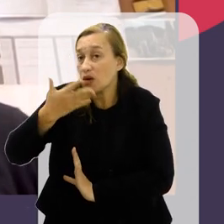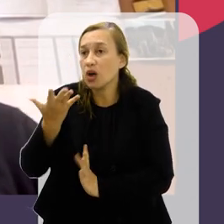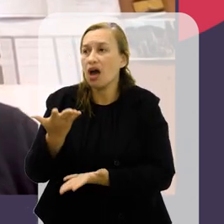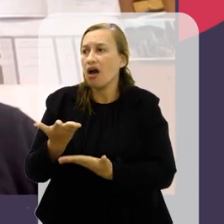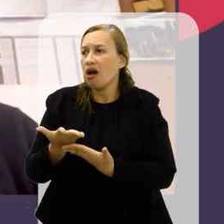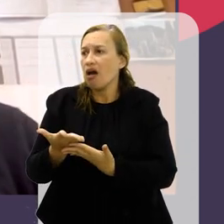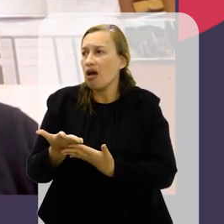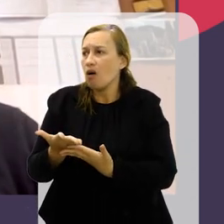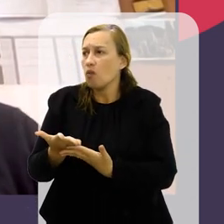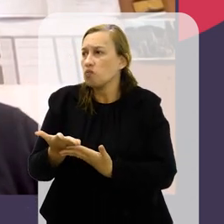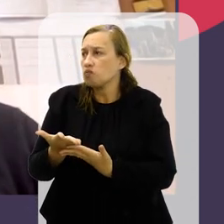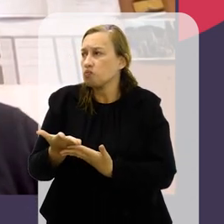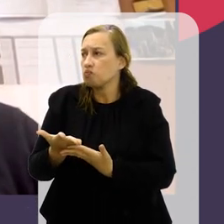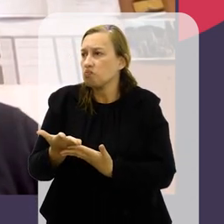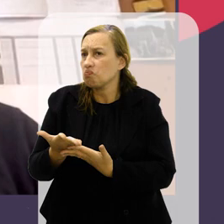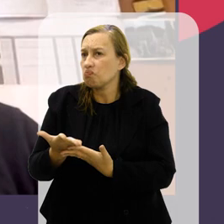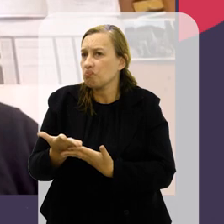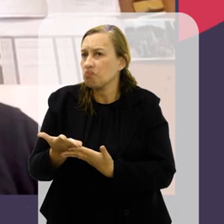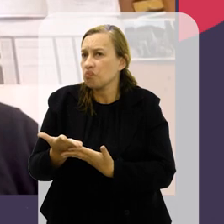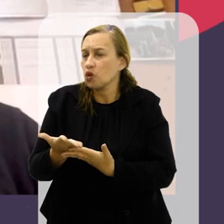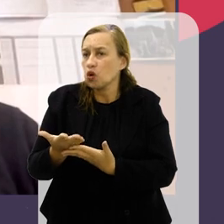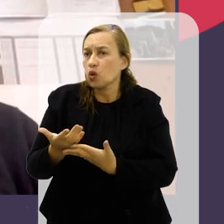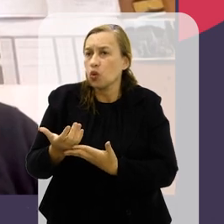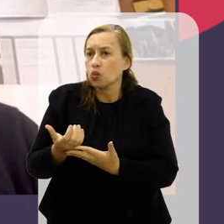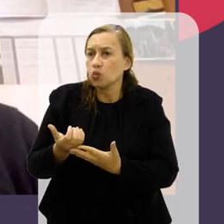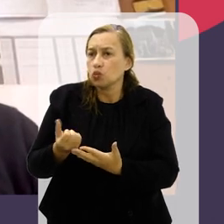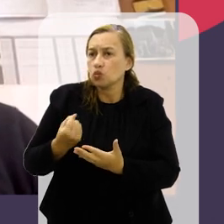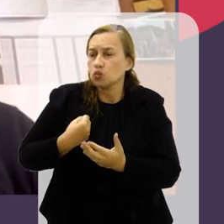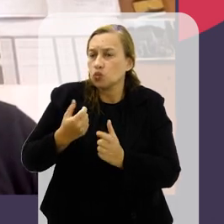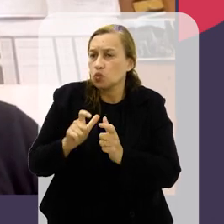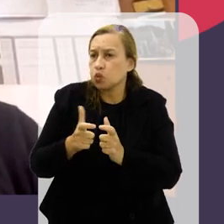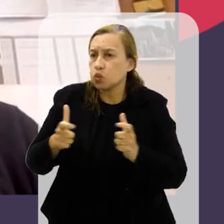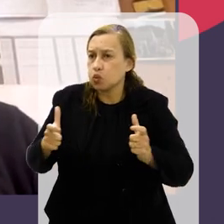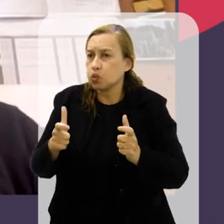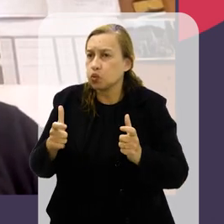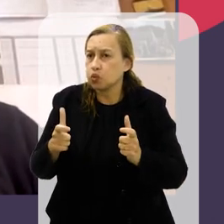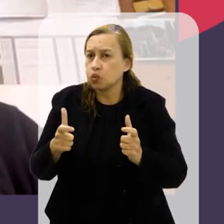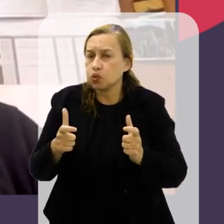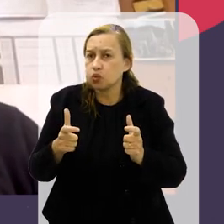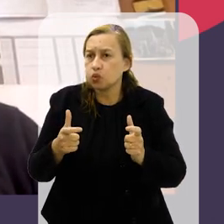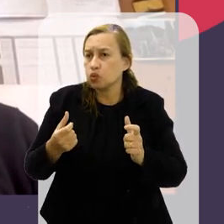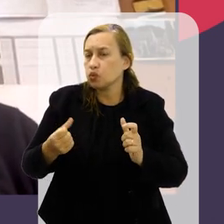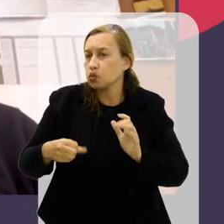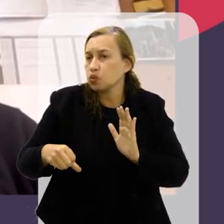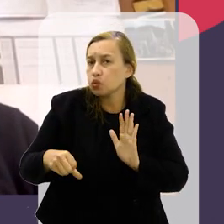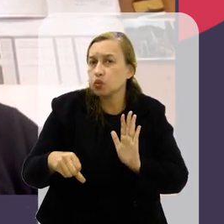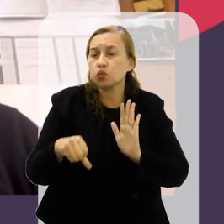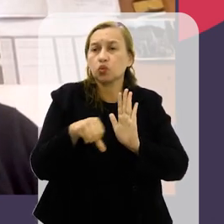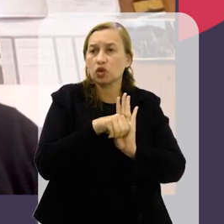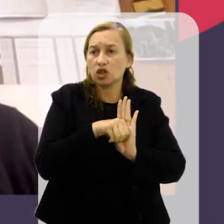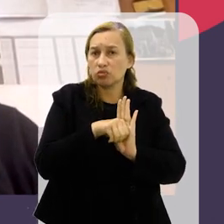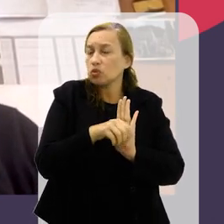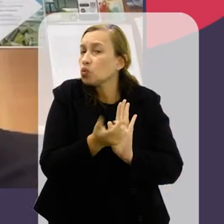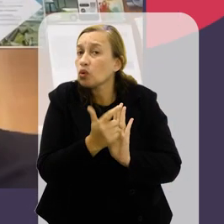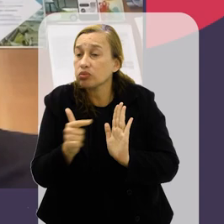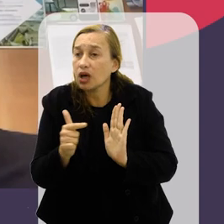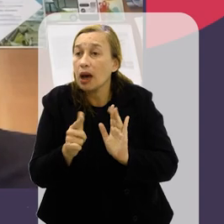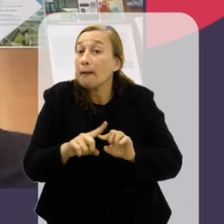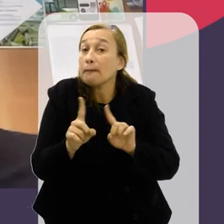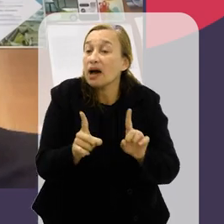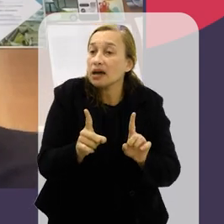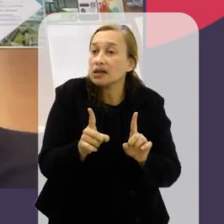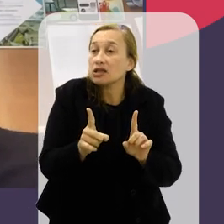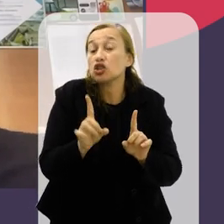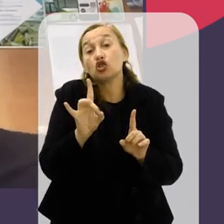crescendo no número de ocorrências, ou seja, não há um aumento nesse número de ocorrências,